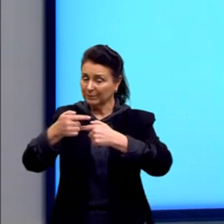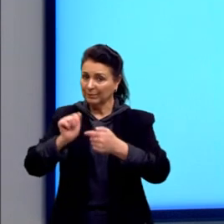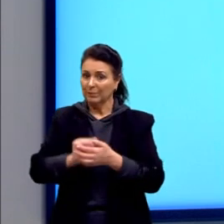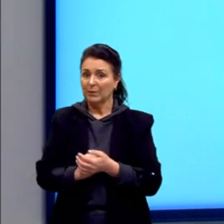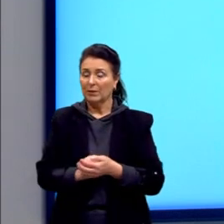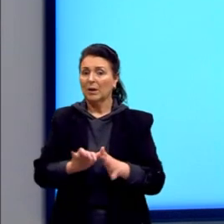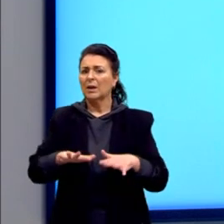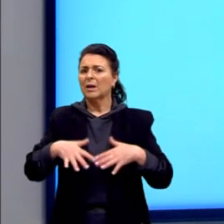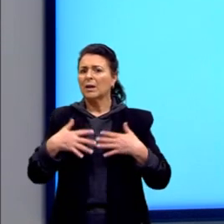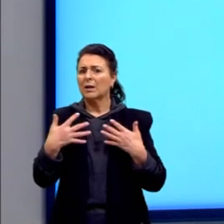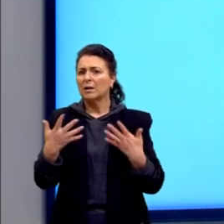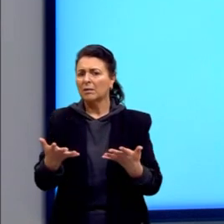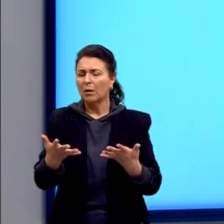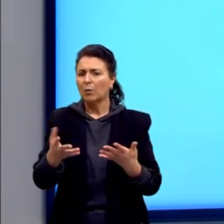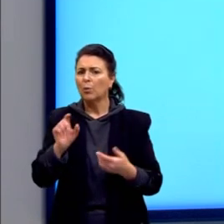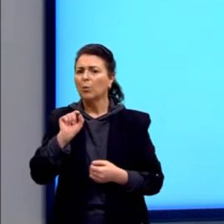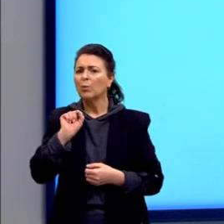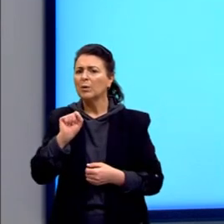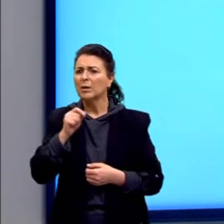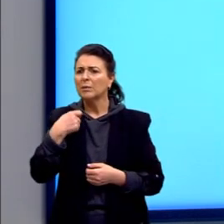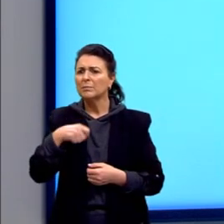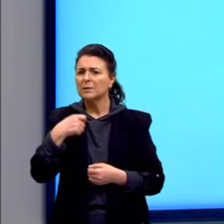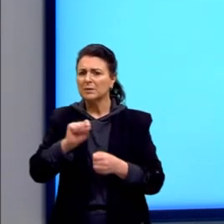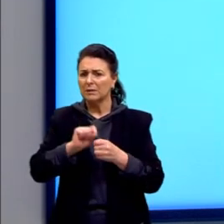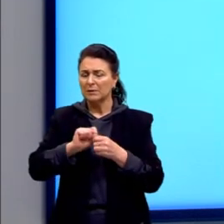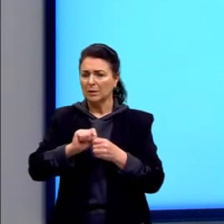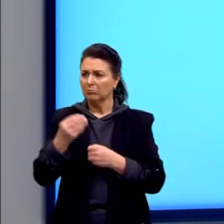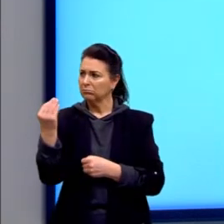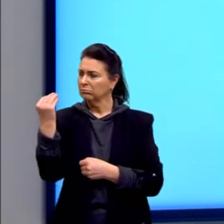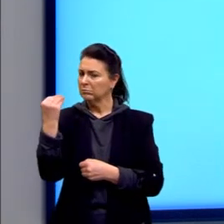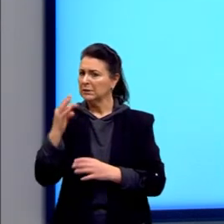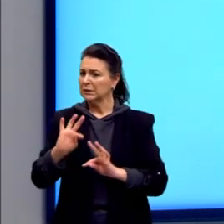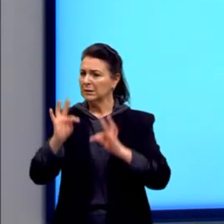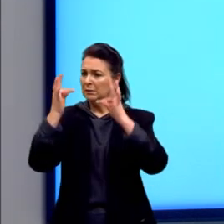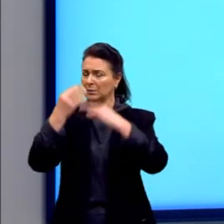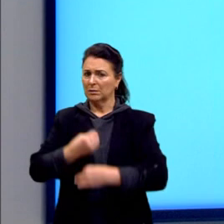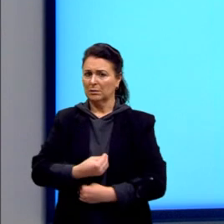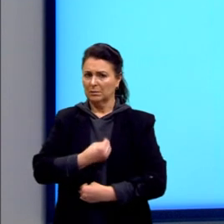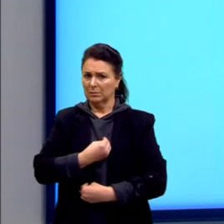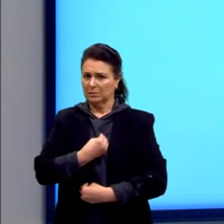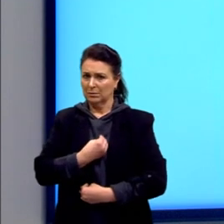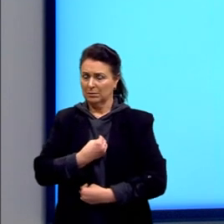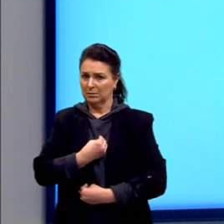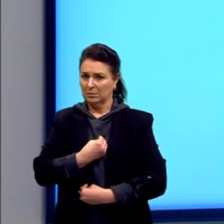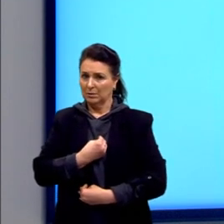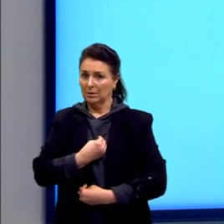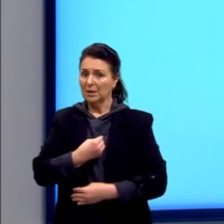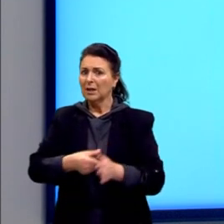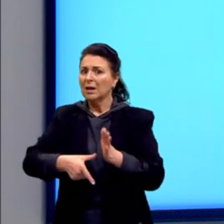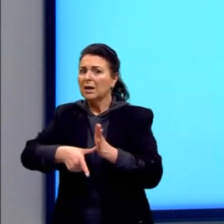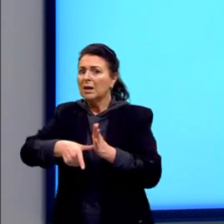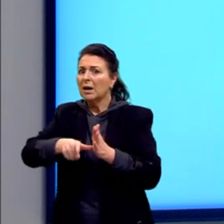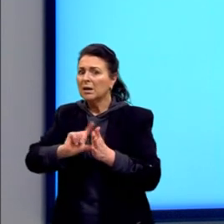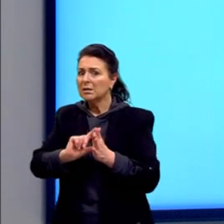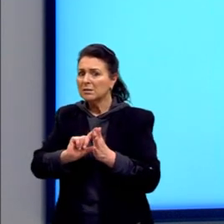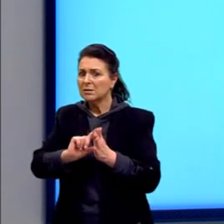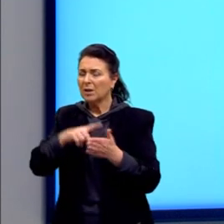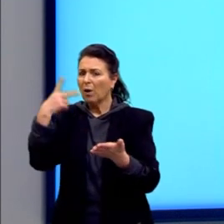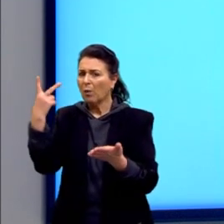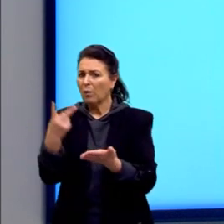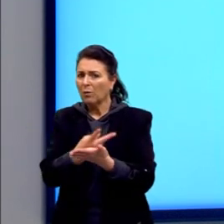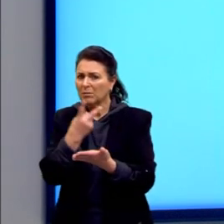qual o procedimento biotecnológico prévio antes de acontecer essa